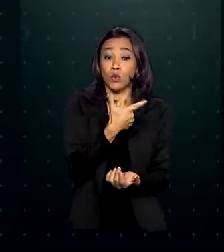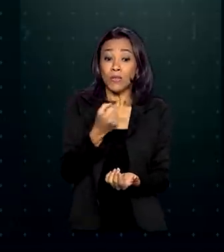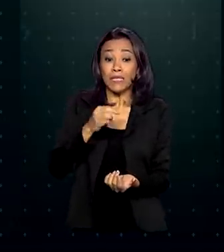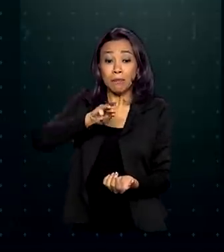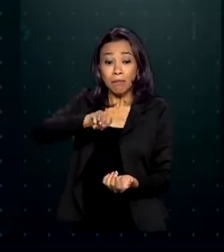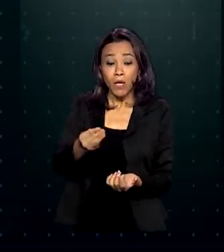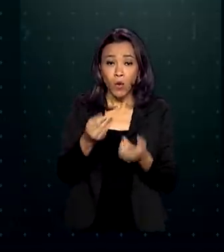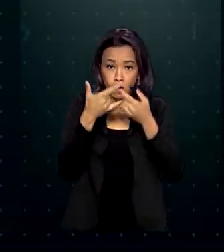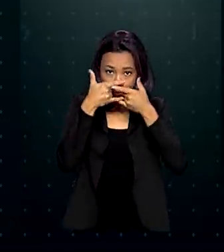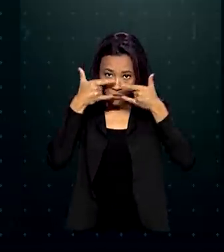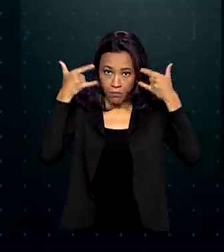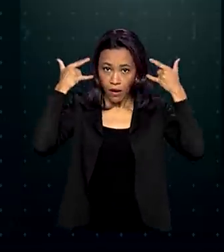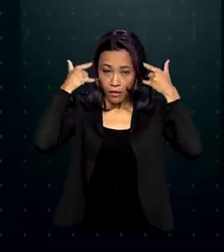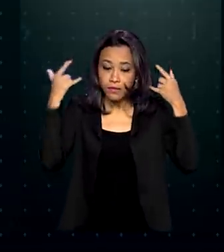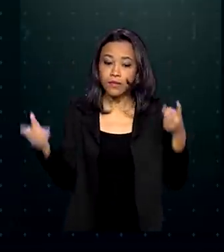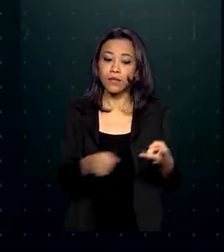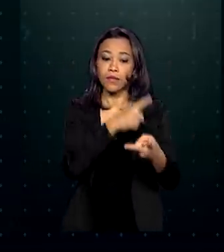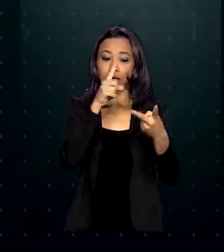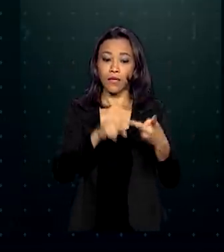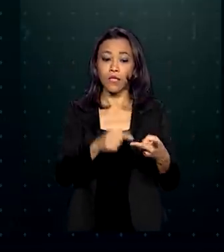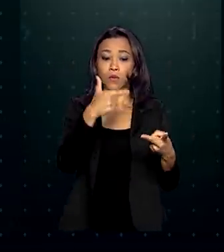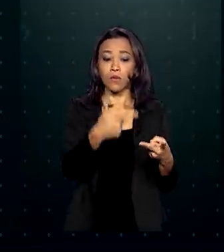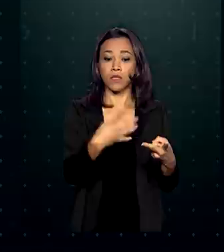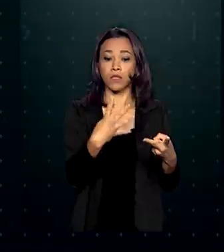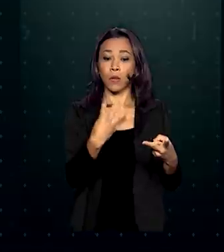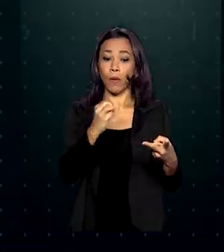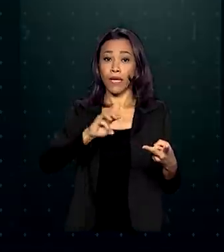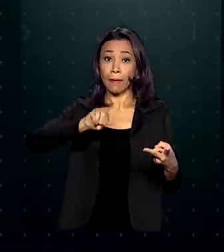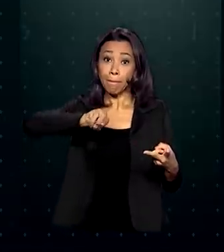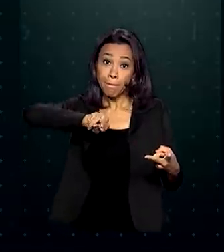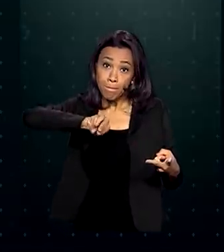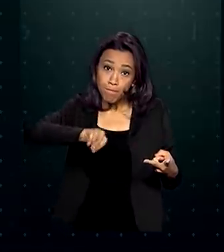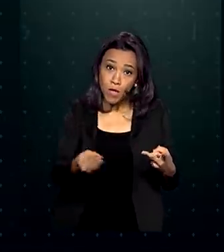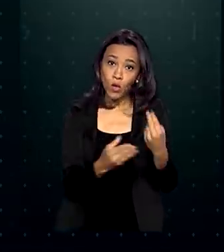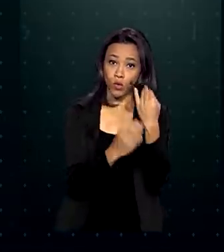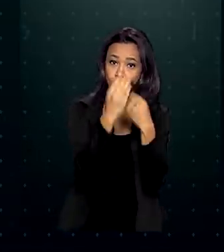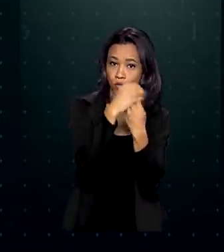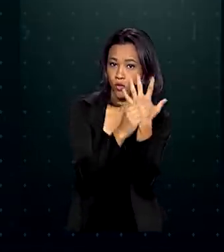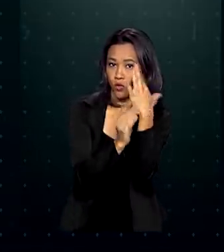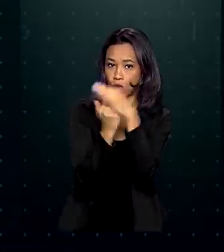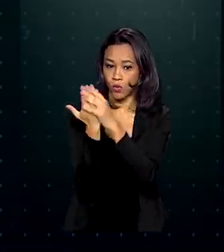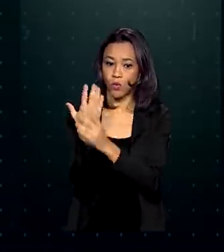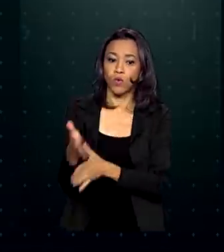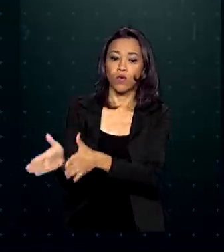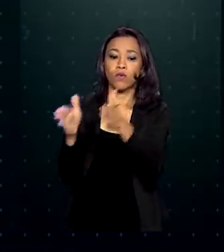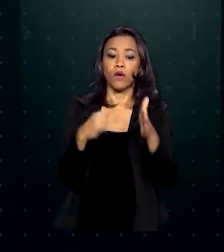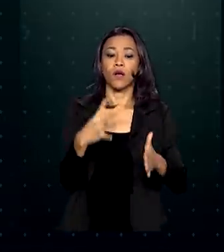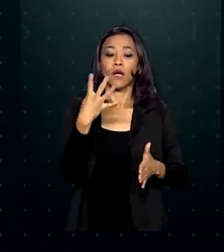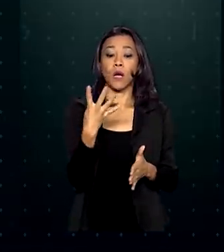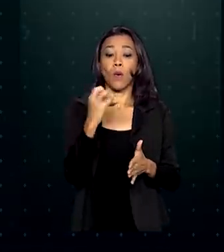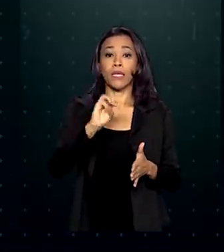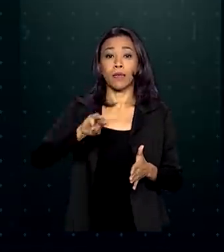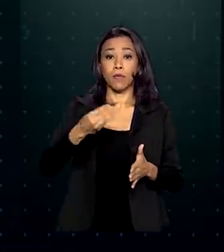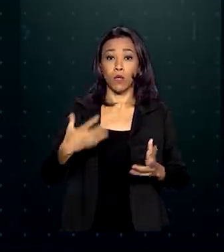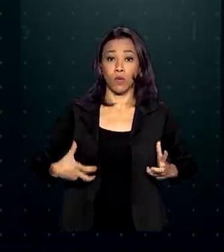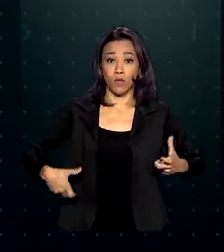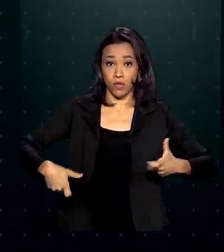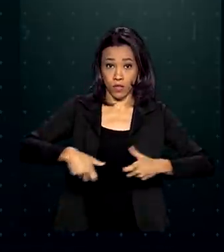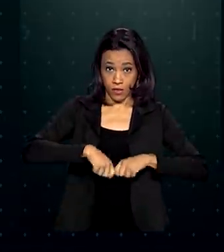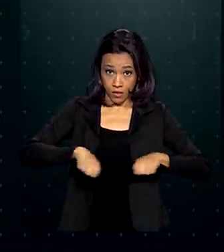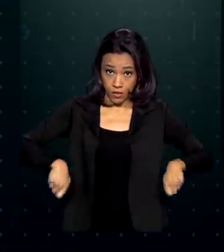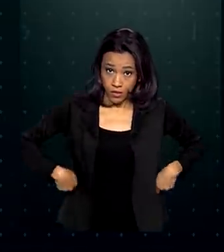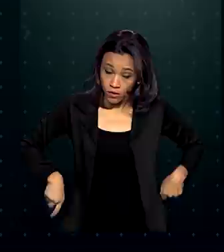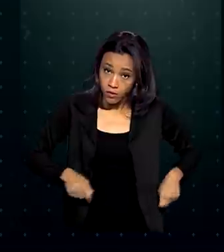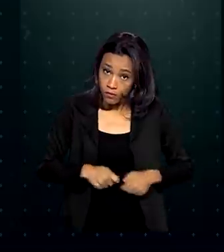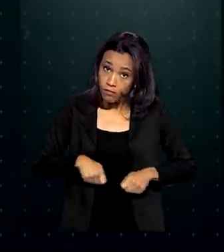máscaras cirúrgicas, 240 milhões de luvas, 40 milhões de aventais e 200 mil